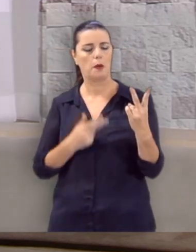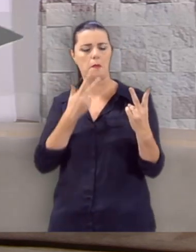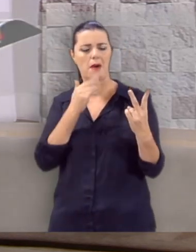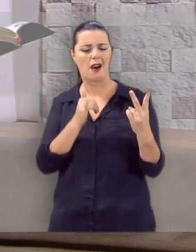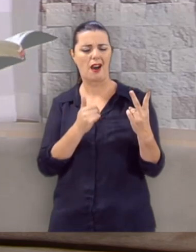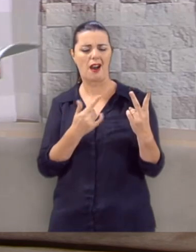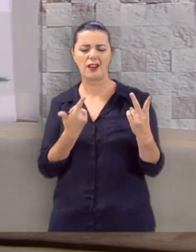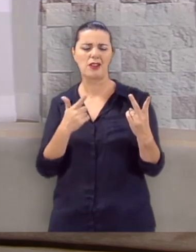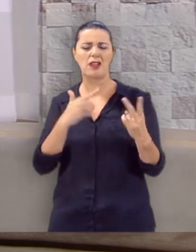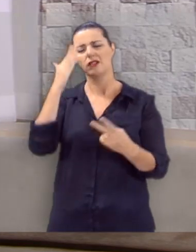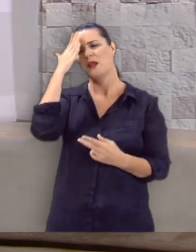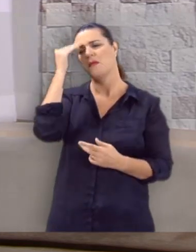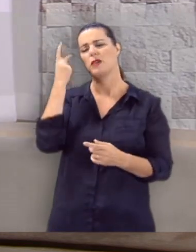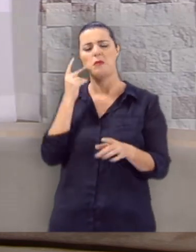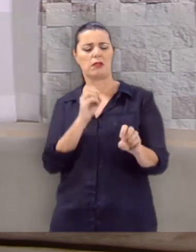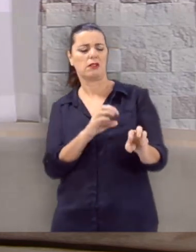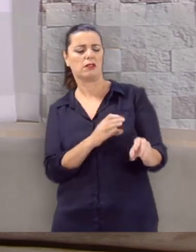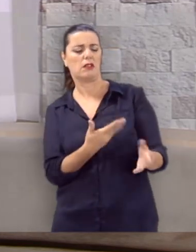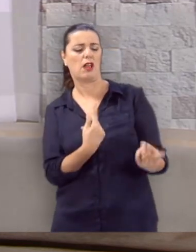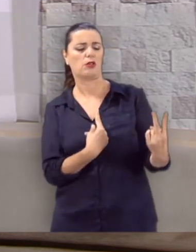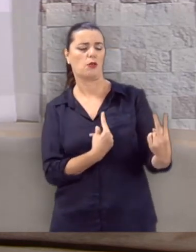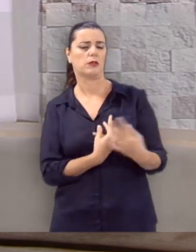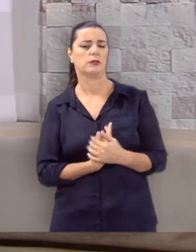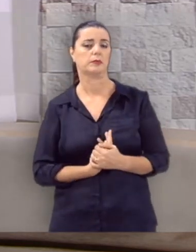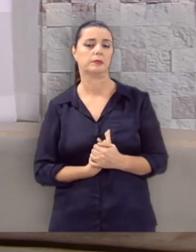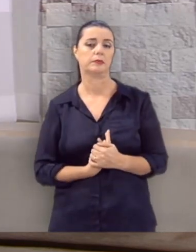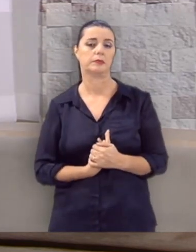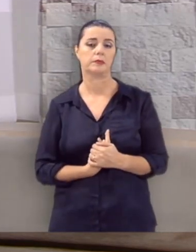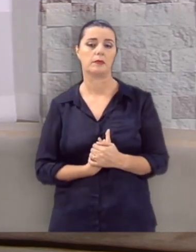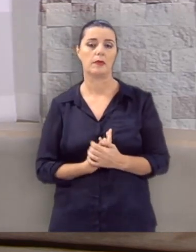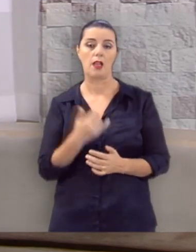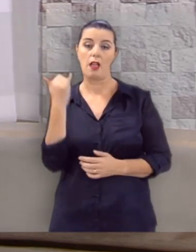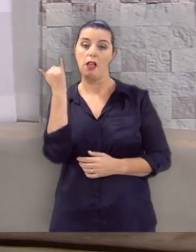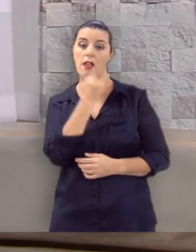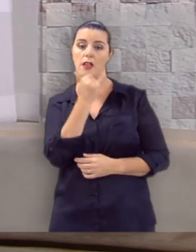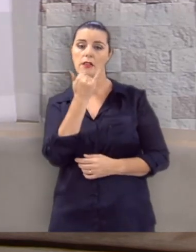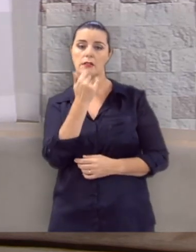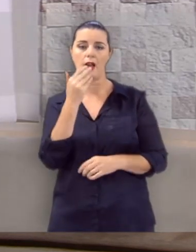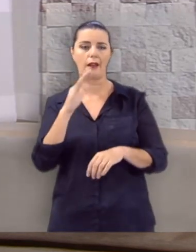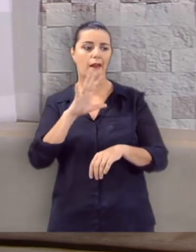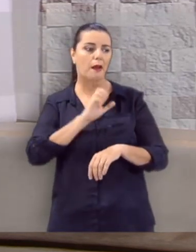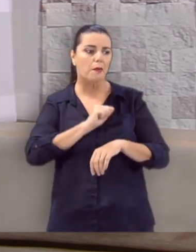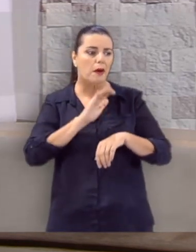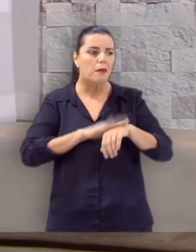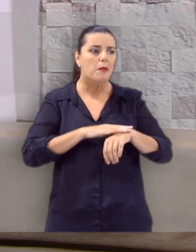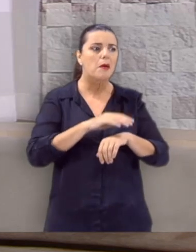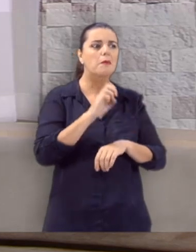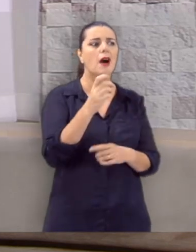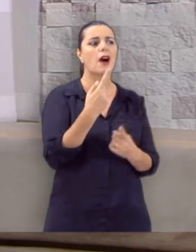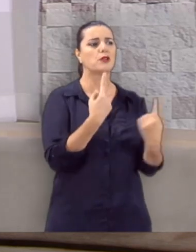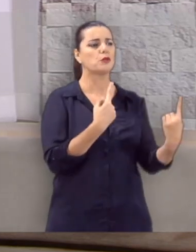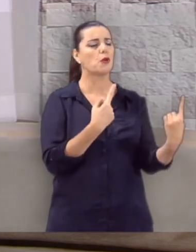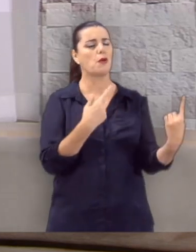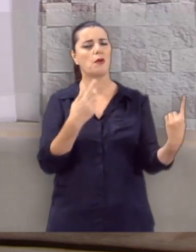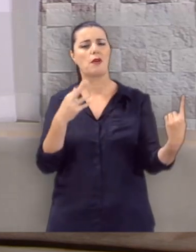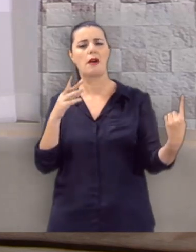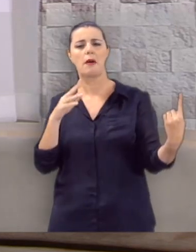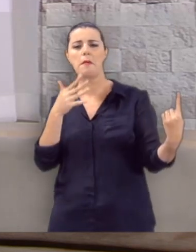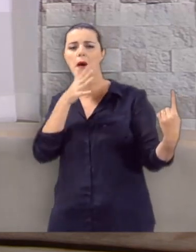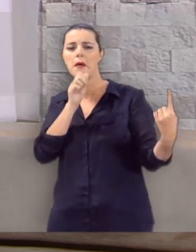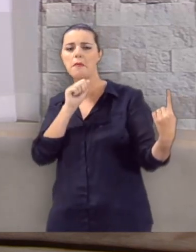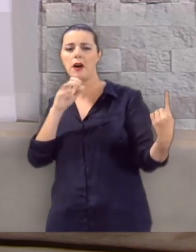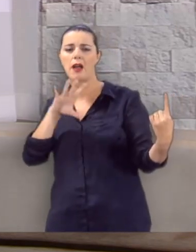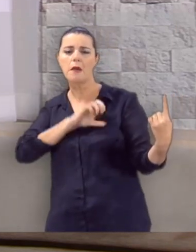Aqueles pais não tiveram tanta sabedoria para educá-los. Isaac passou a amar mais a Esaú, Rebeca